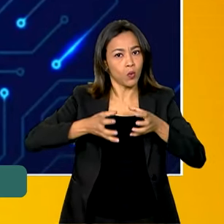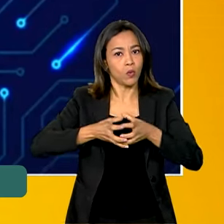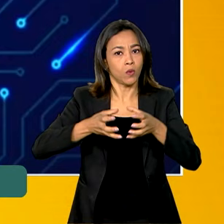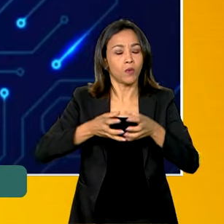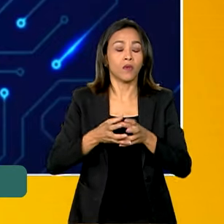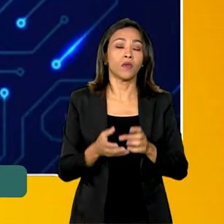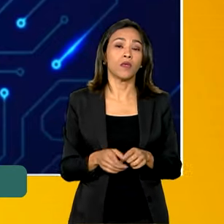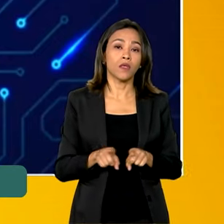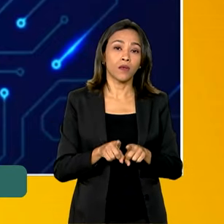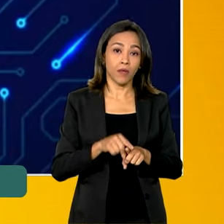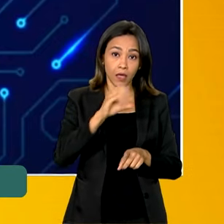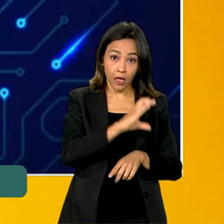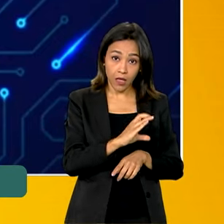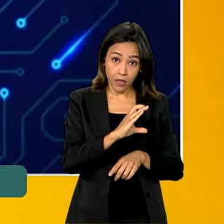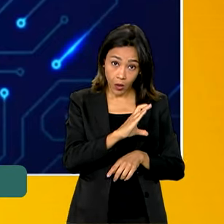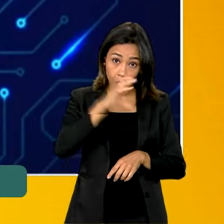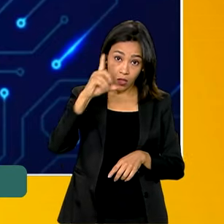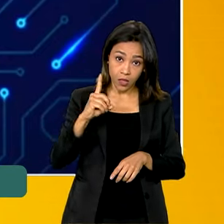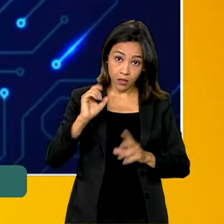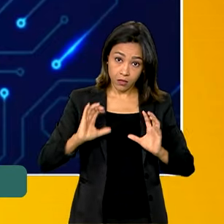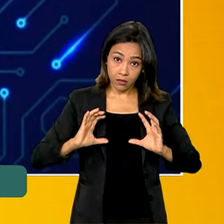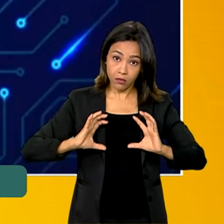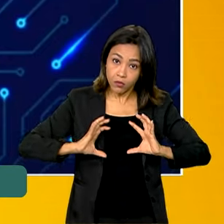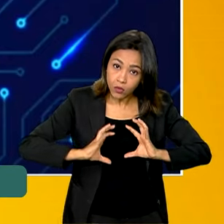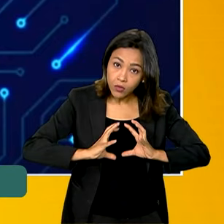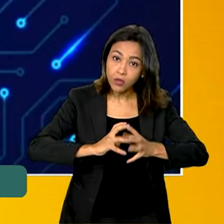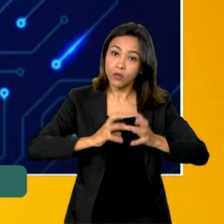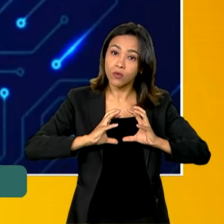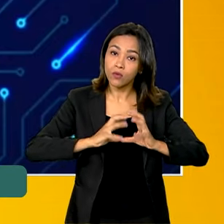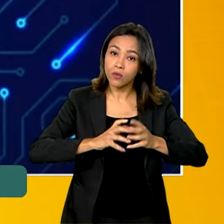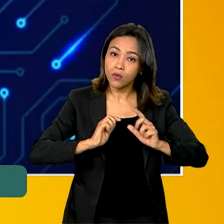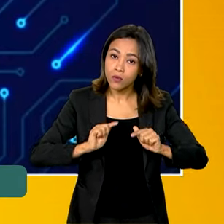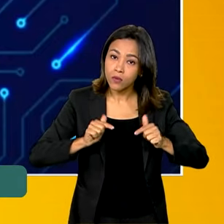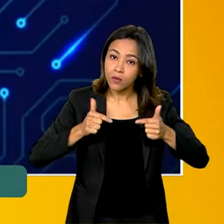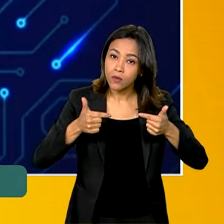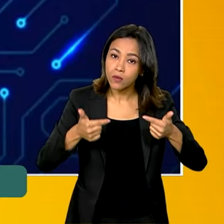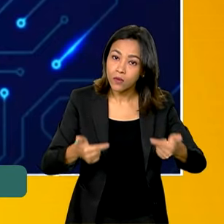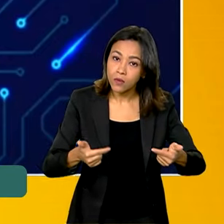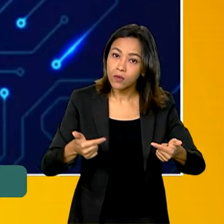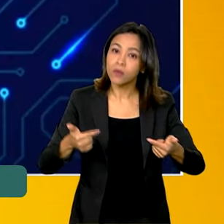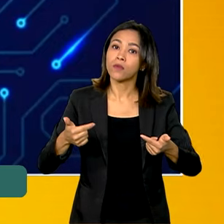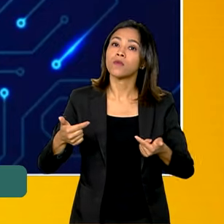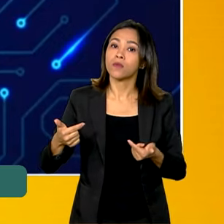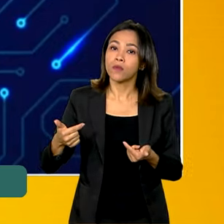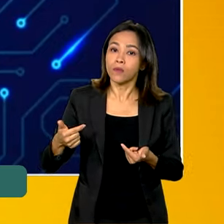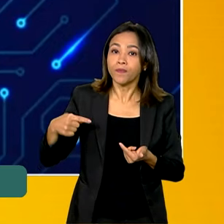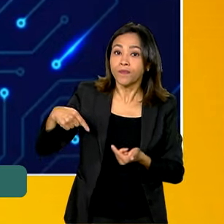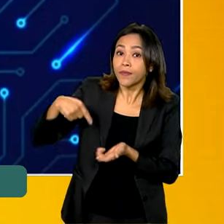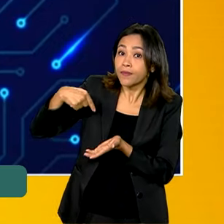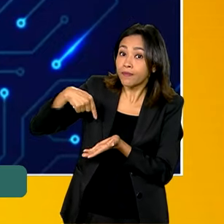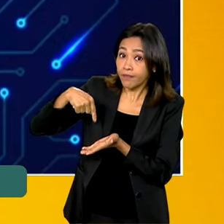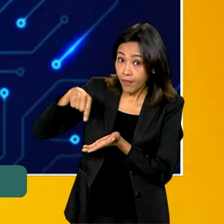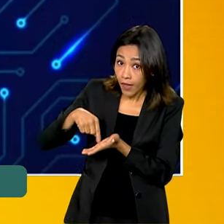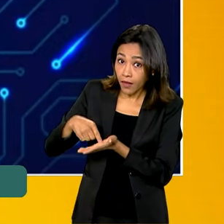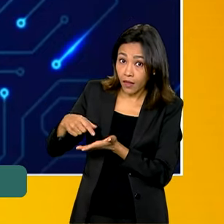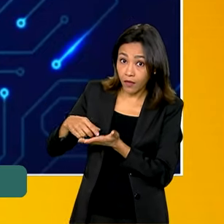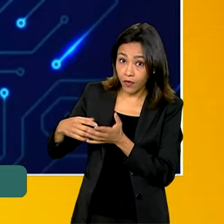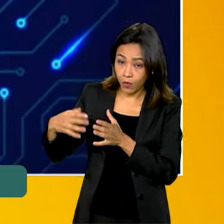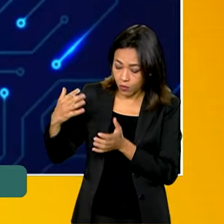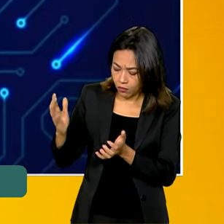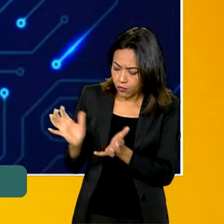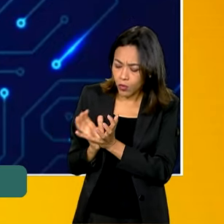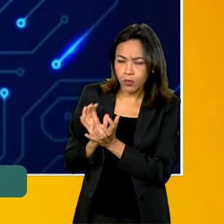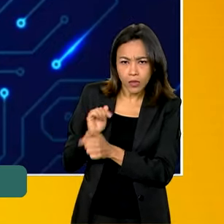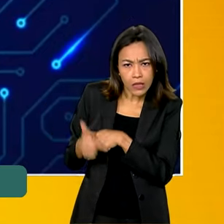coordenação de esforços, porque a DIOP, a Senasp, no caso, pôde estabelecer uma estratégia de